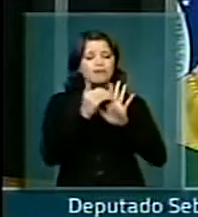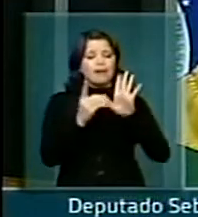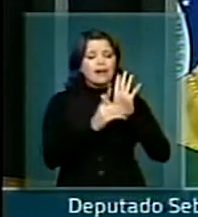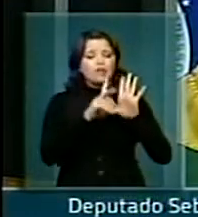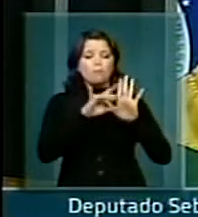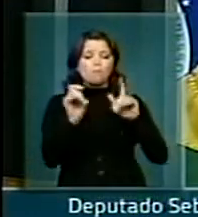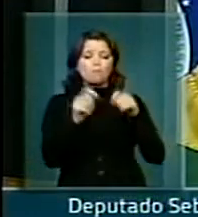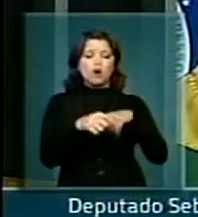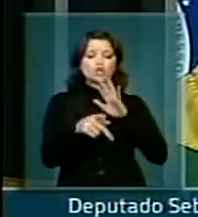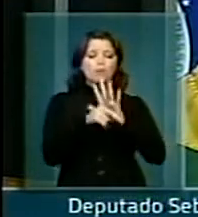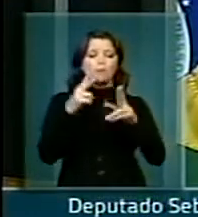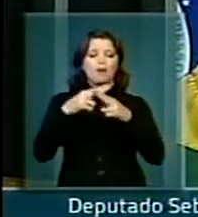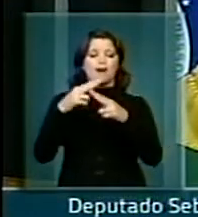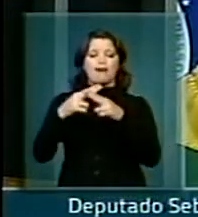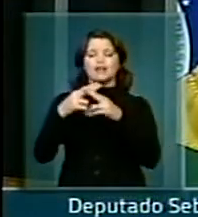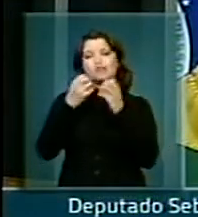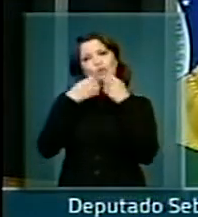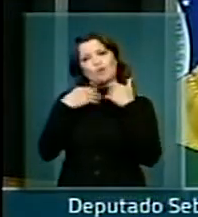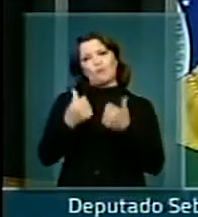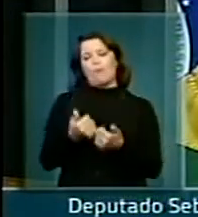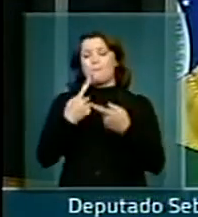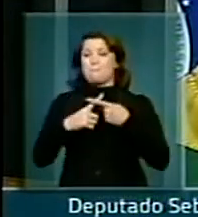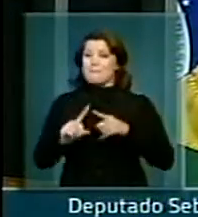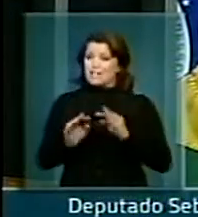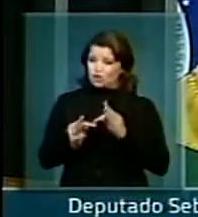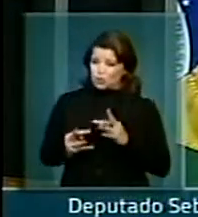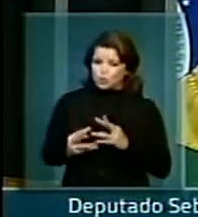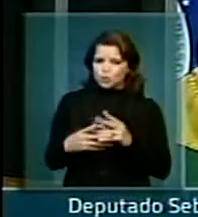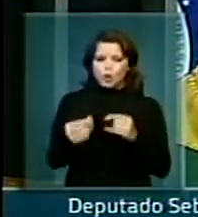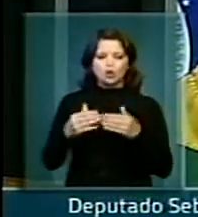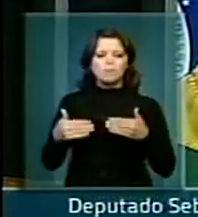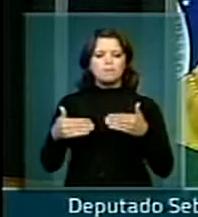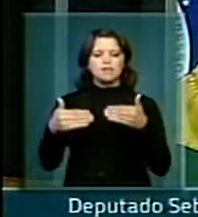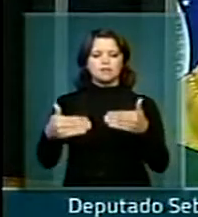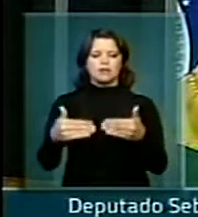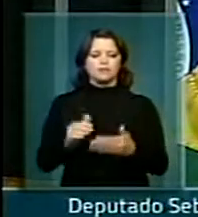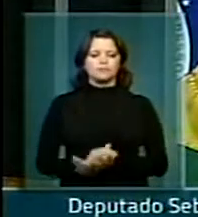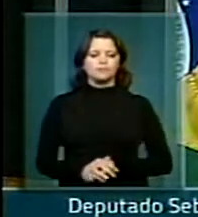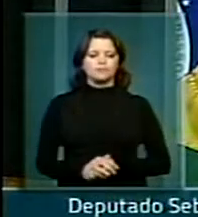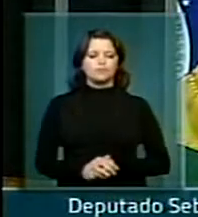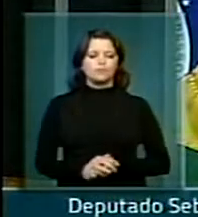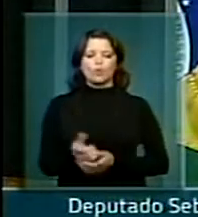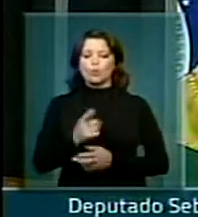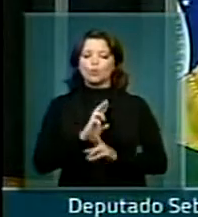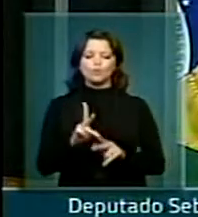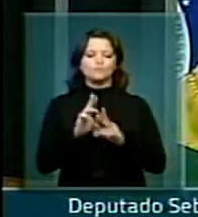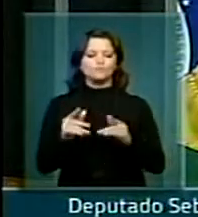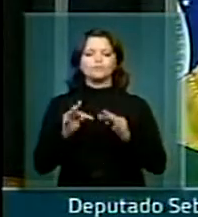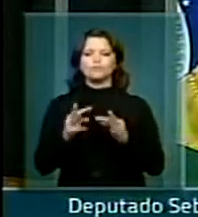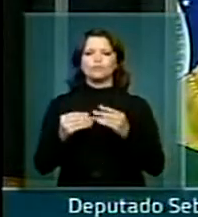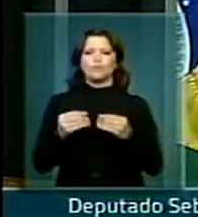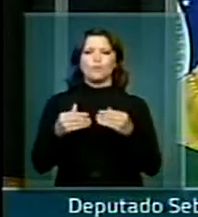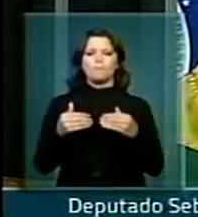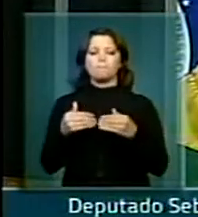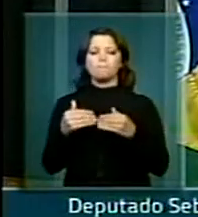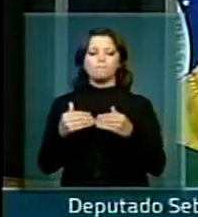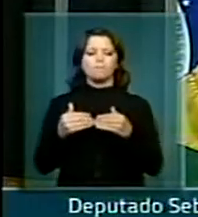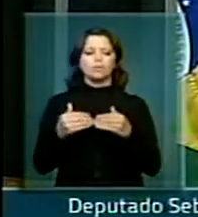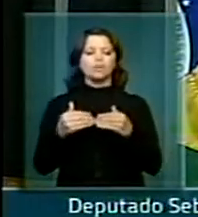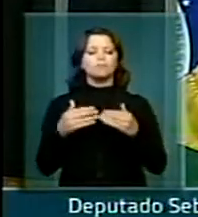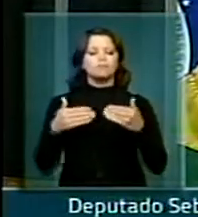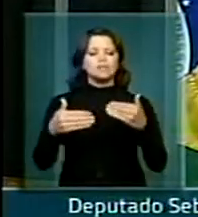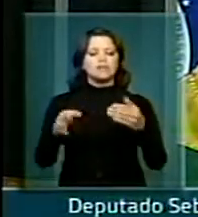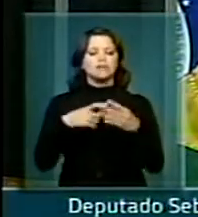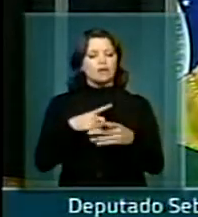servir para a Caixa Econômica Federal, mas nem todos os ministérios do governo federal têm contrato de